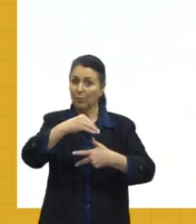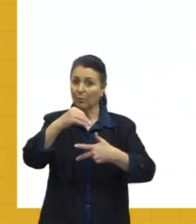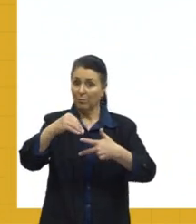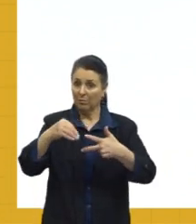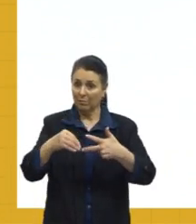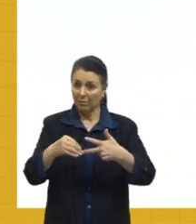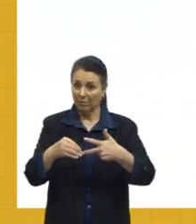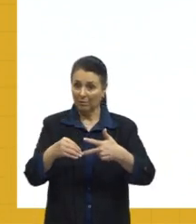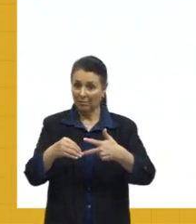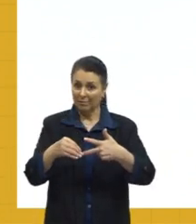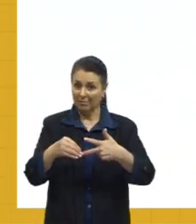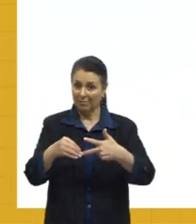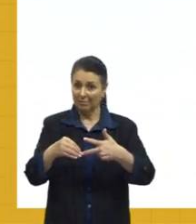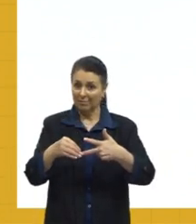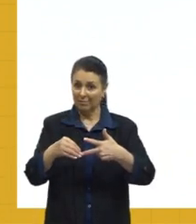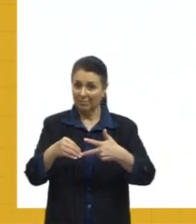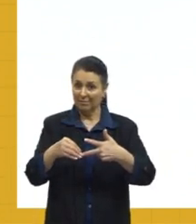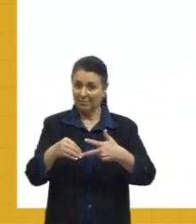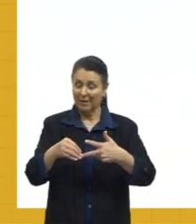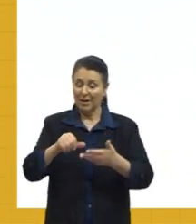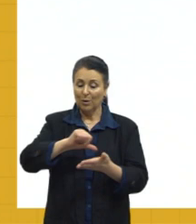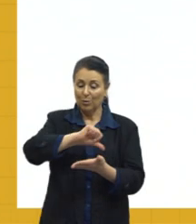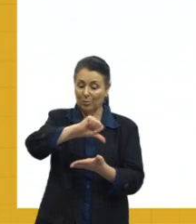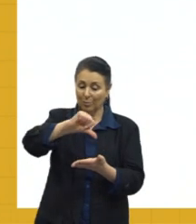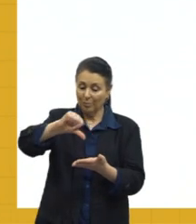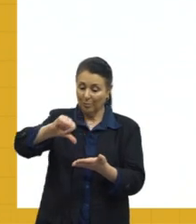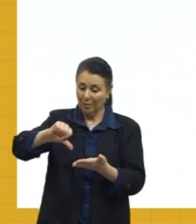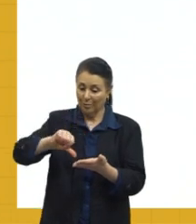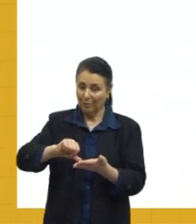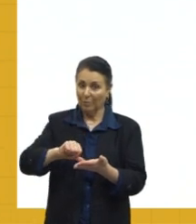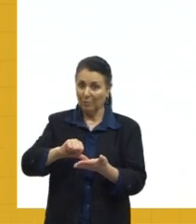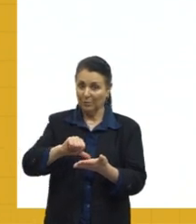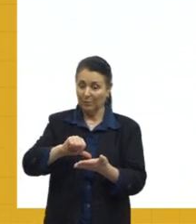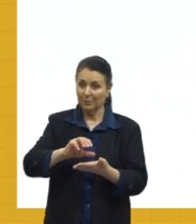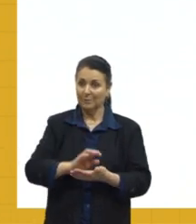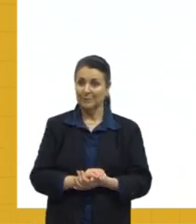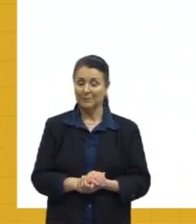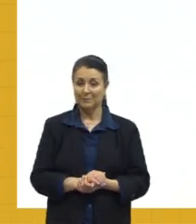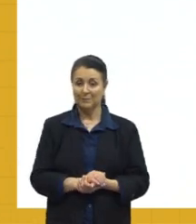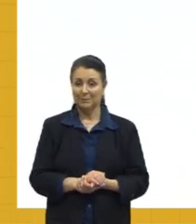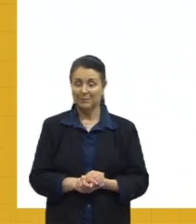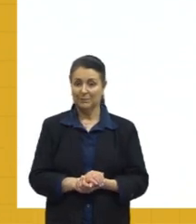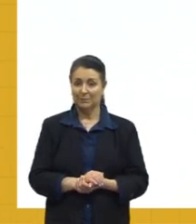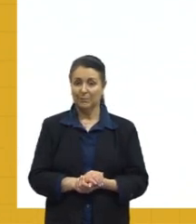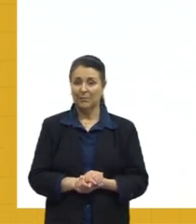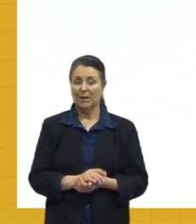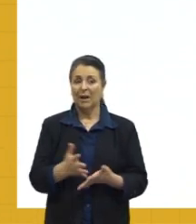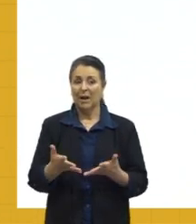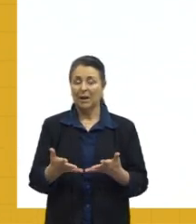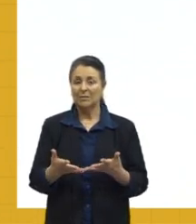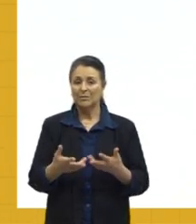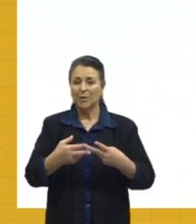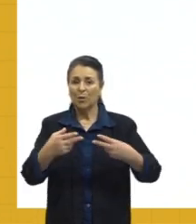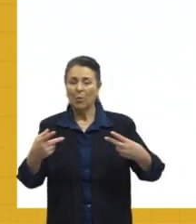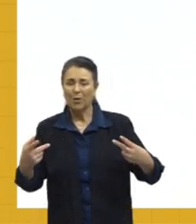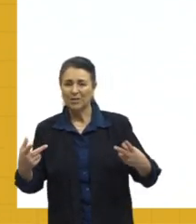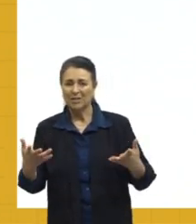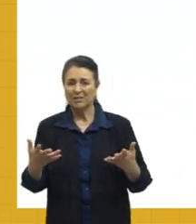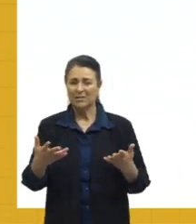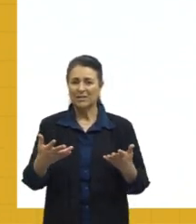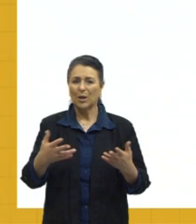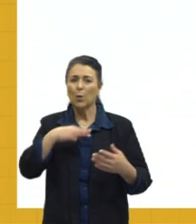na tua, na tua prova, né, esse mapa pode ser relacionado a isso. Os distúrbios, né, a partir aí de